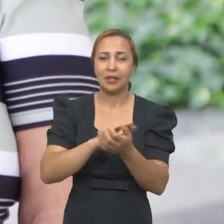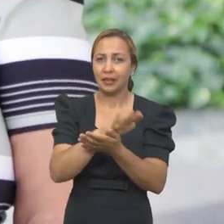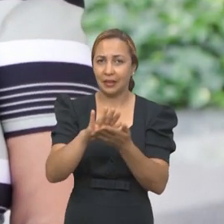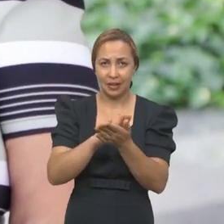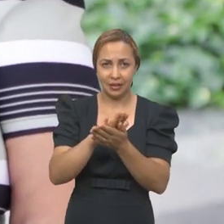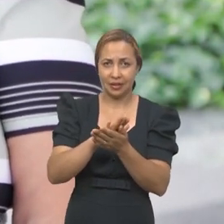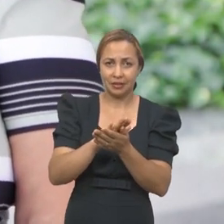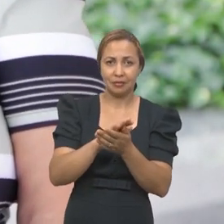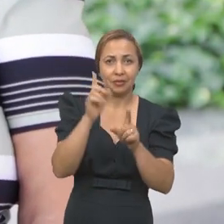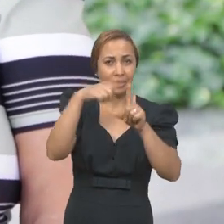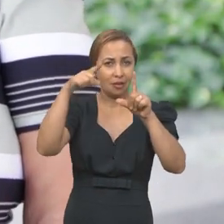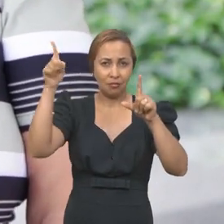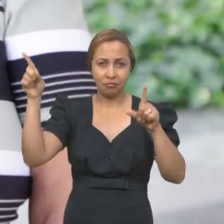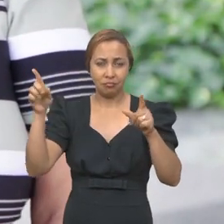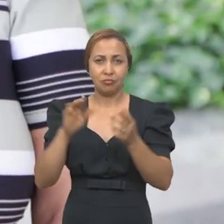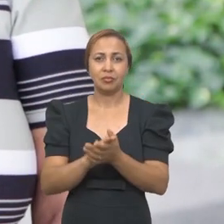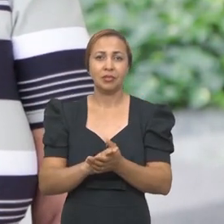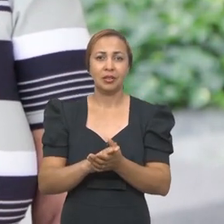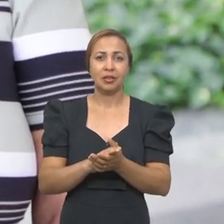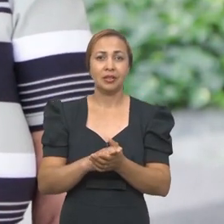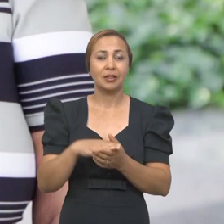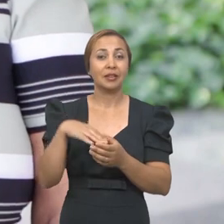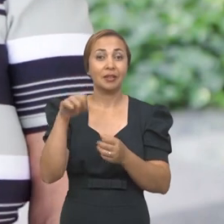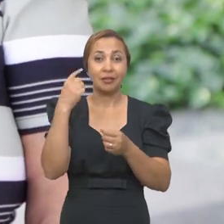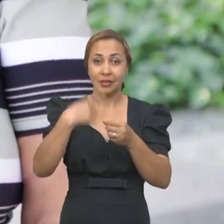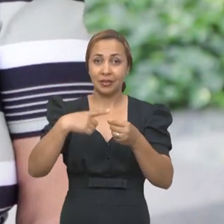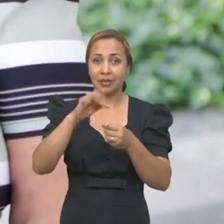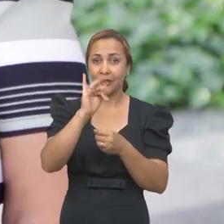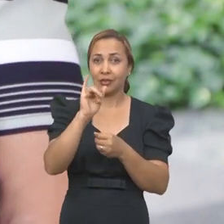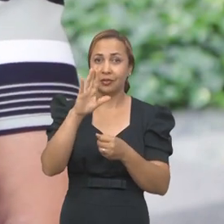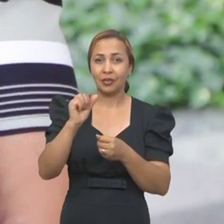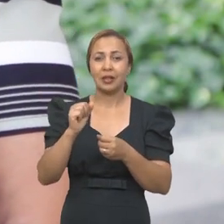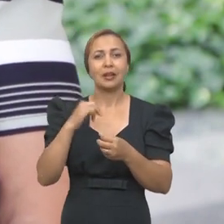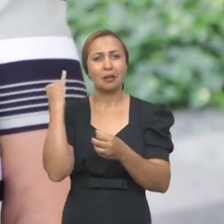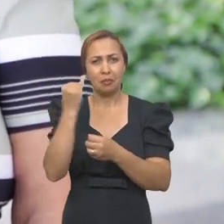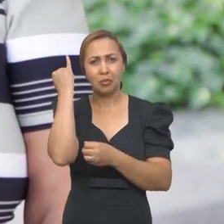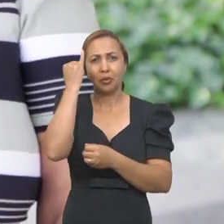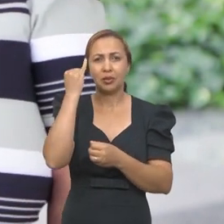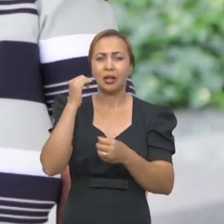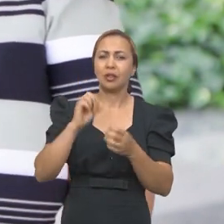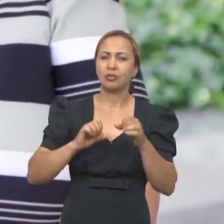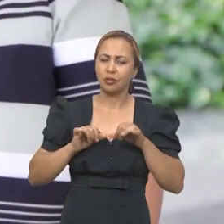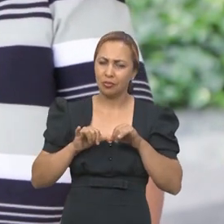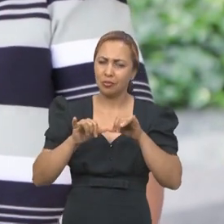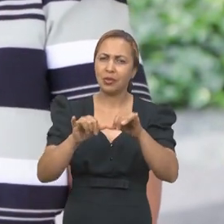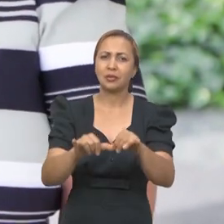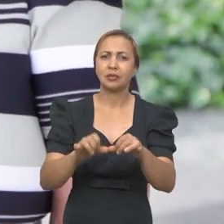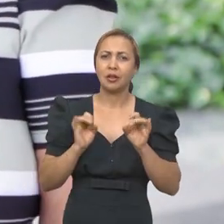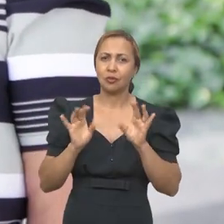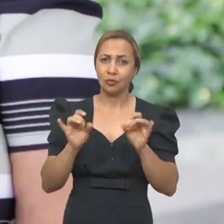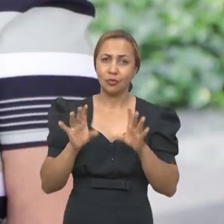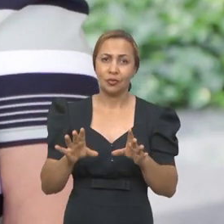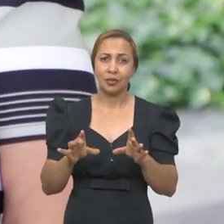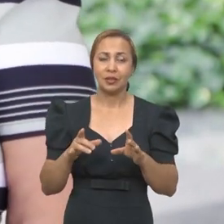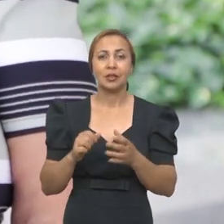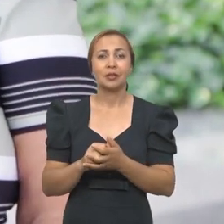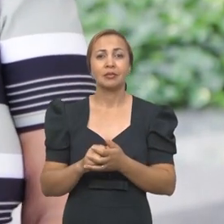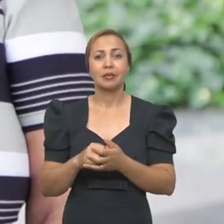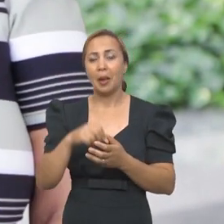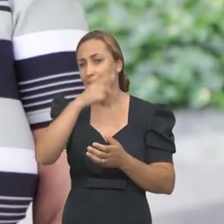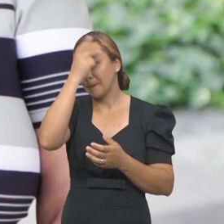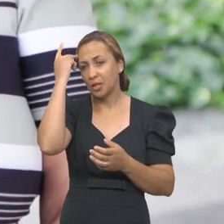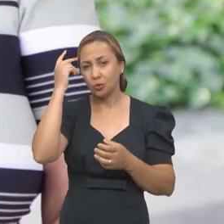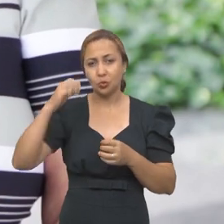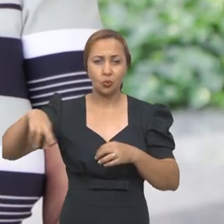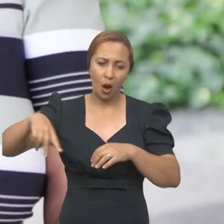Feira Santana é um importante polio comercial, um trocamento rodoviário. Por aqui passam muitas pessoas, tem um comércio muito